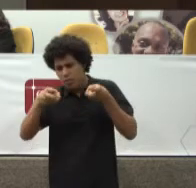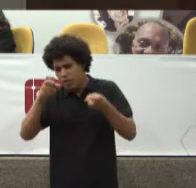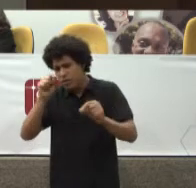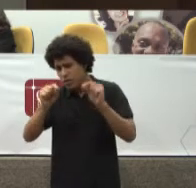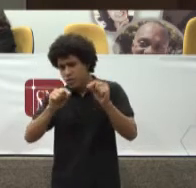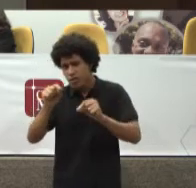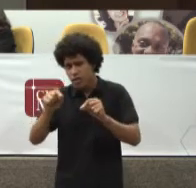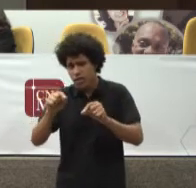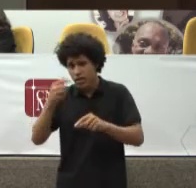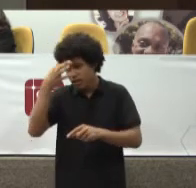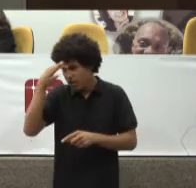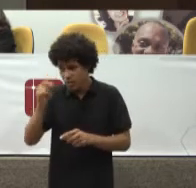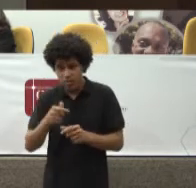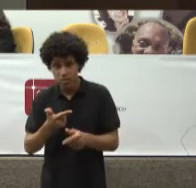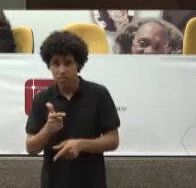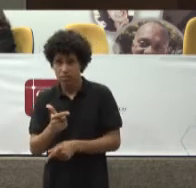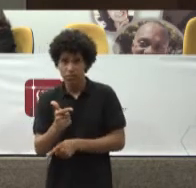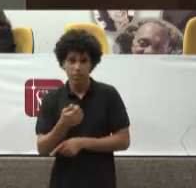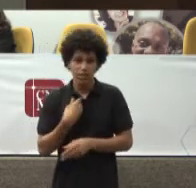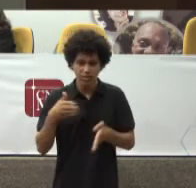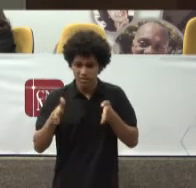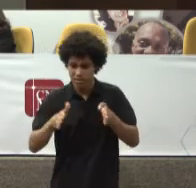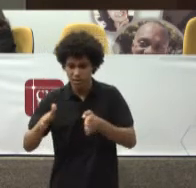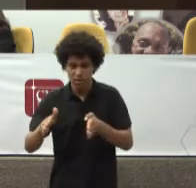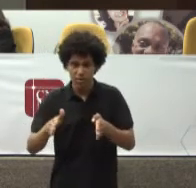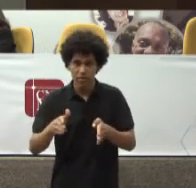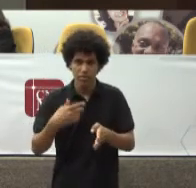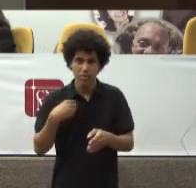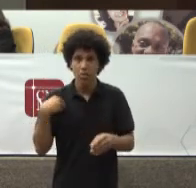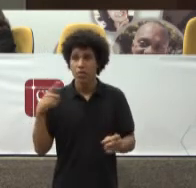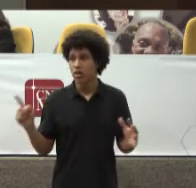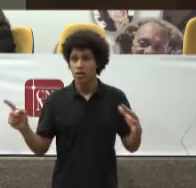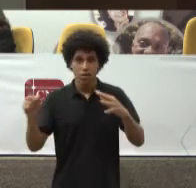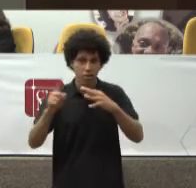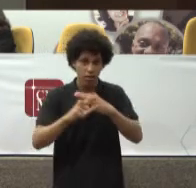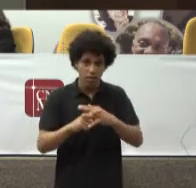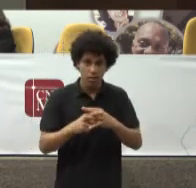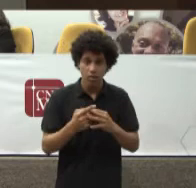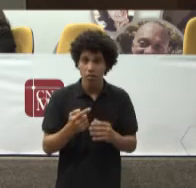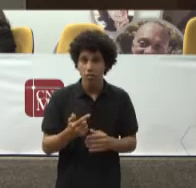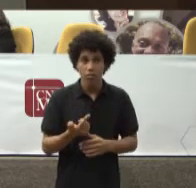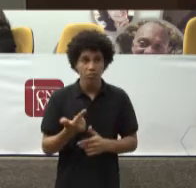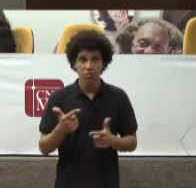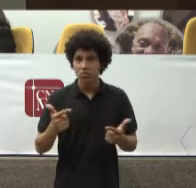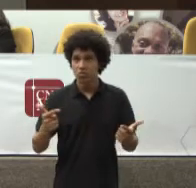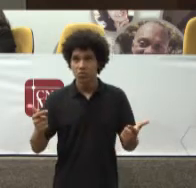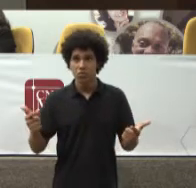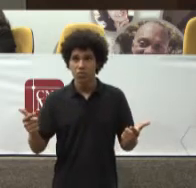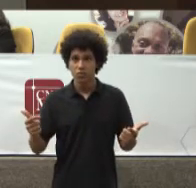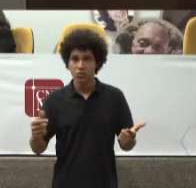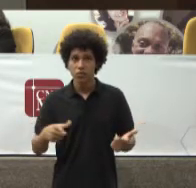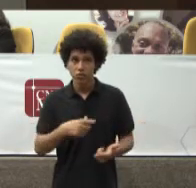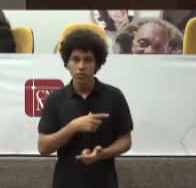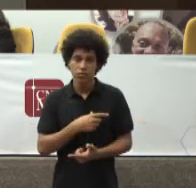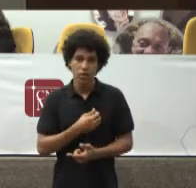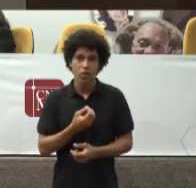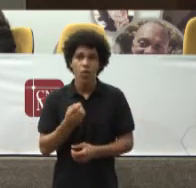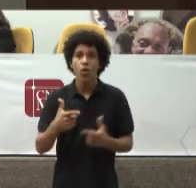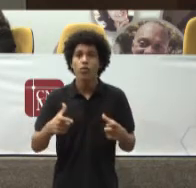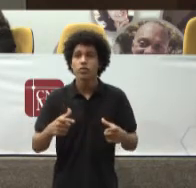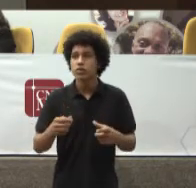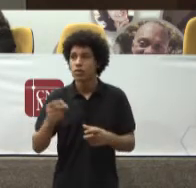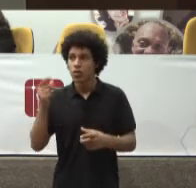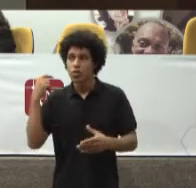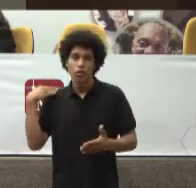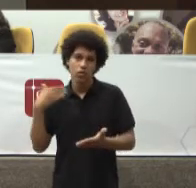De descentralização Atendimento Integral E participação Comunitária Tiveram origem Naquilo